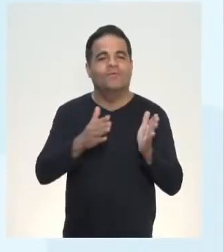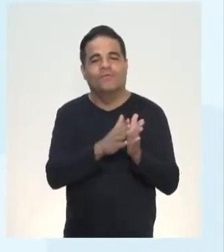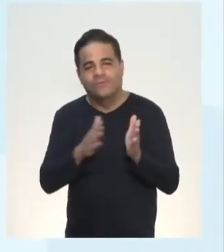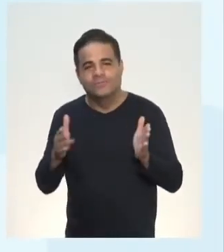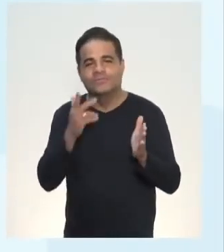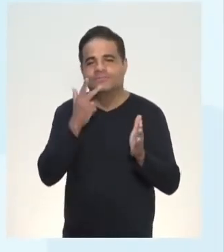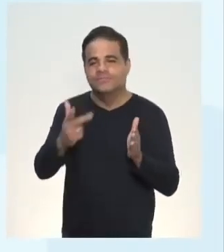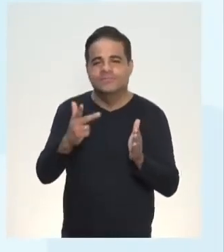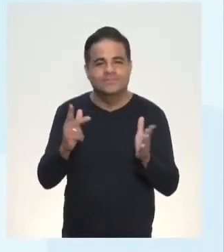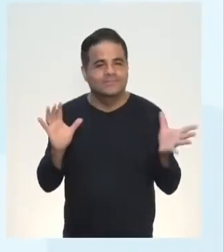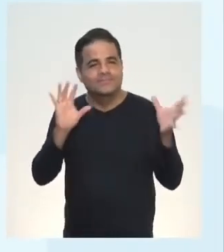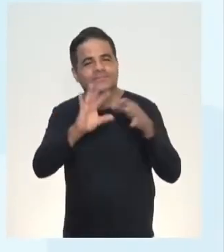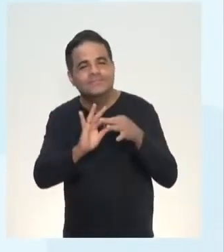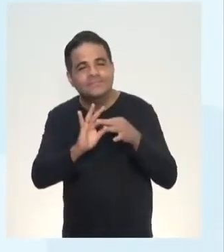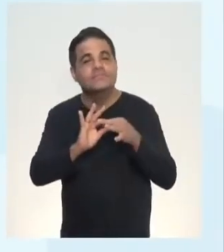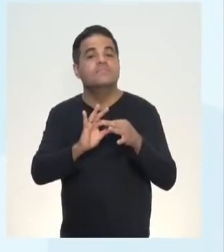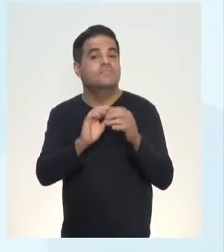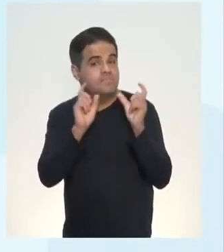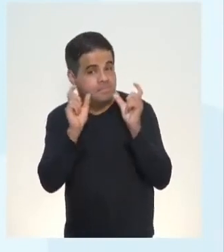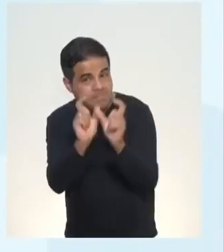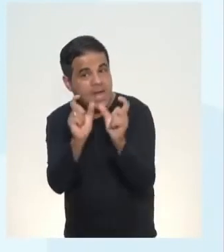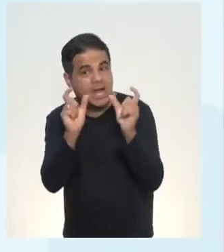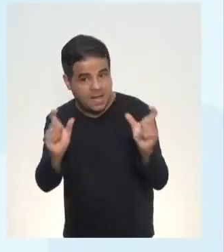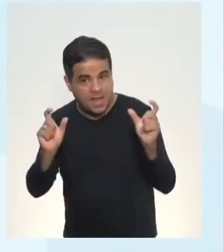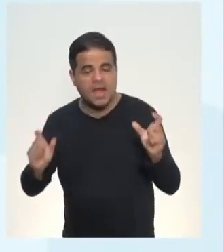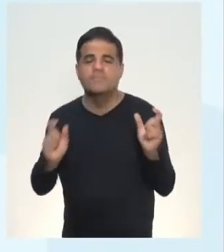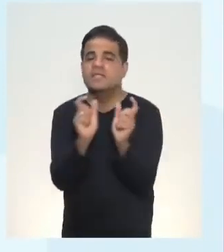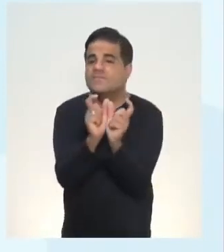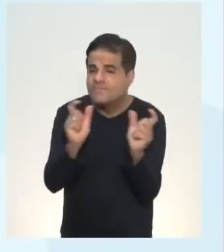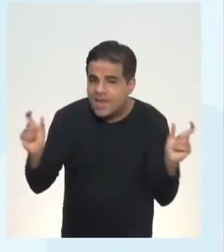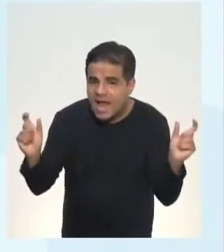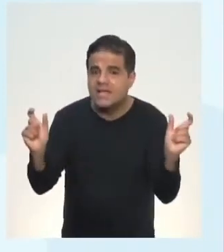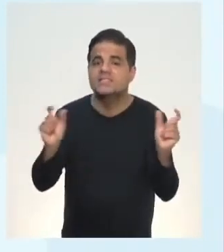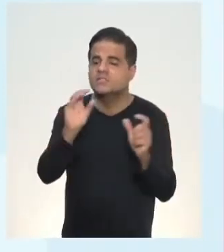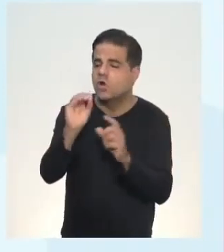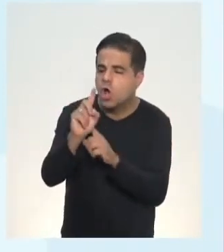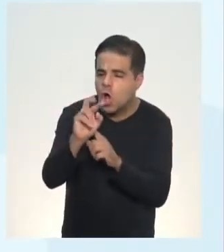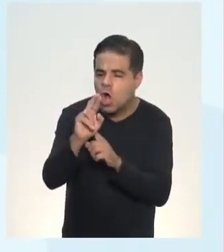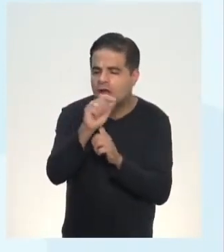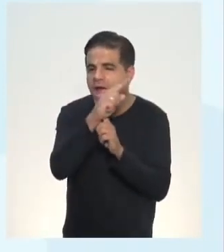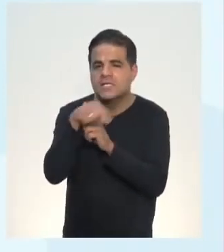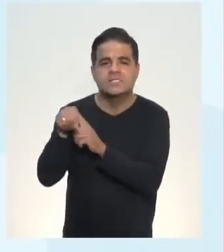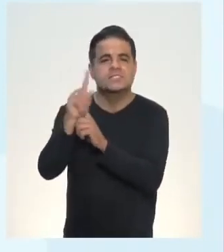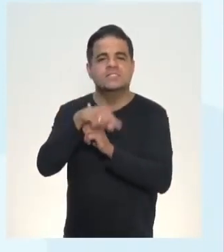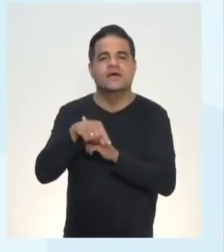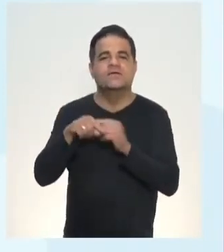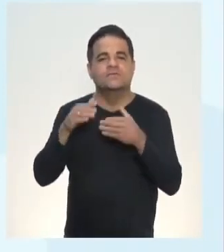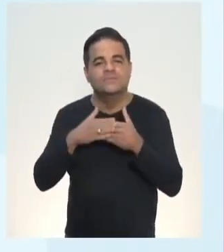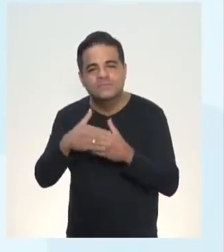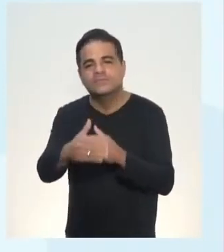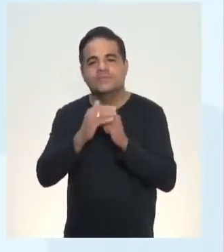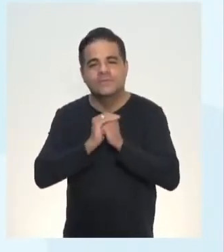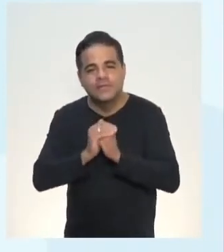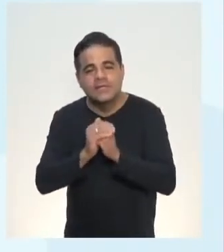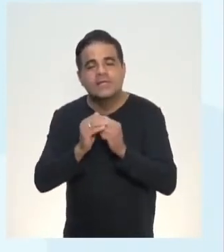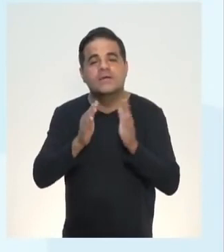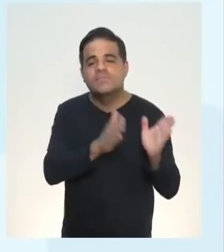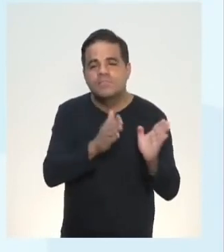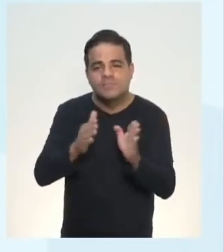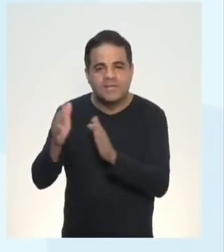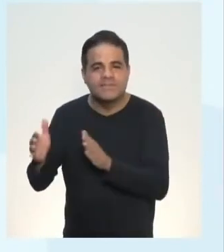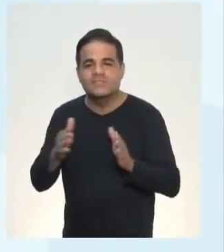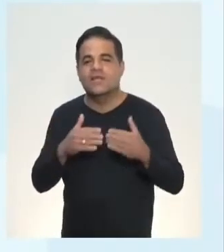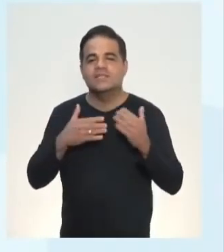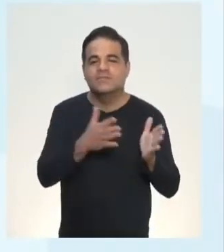voltando, ligação entre palavras, frases, orações e períodos. Mas